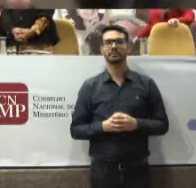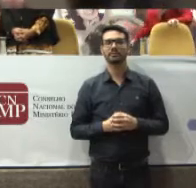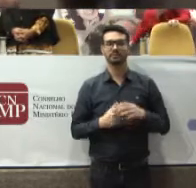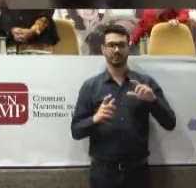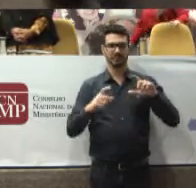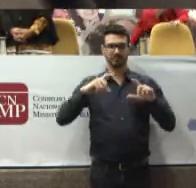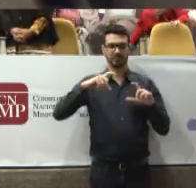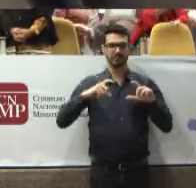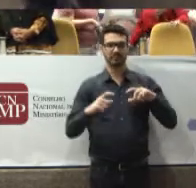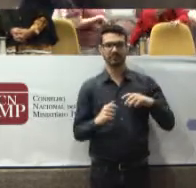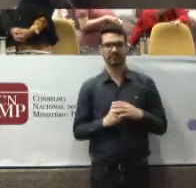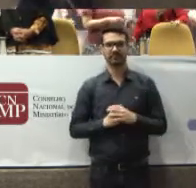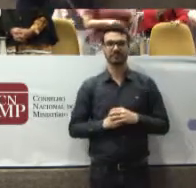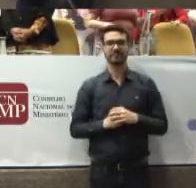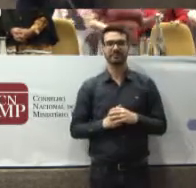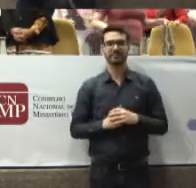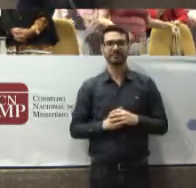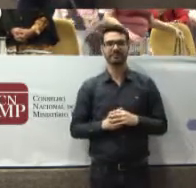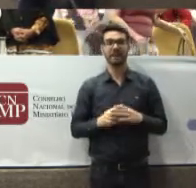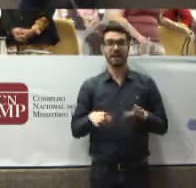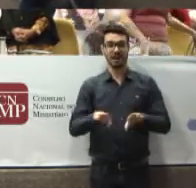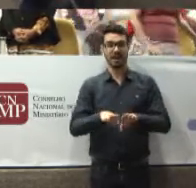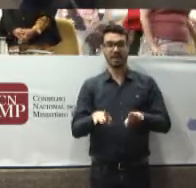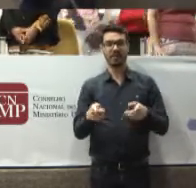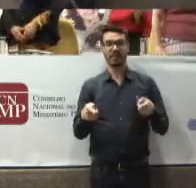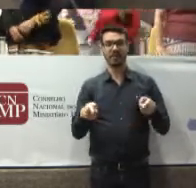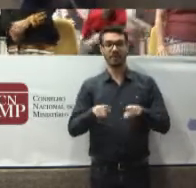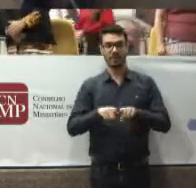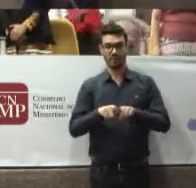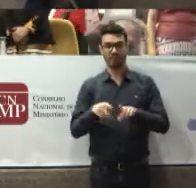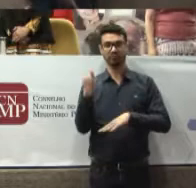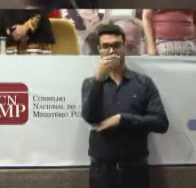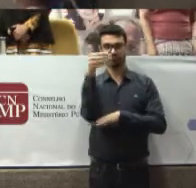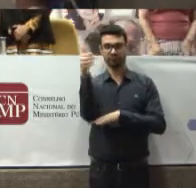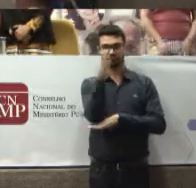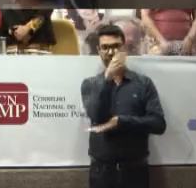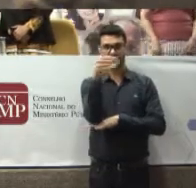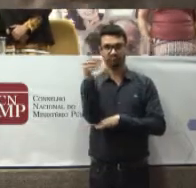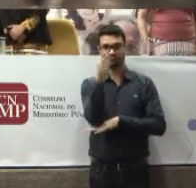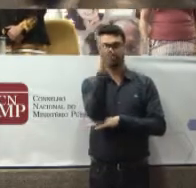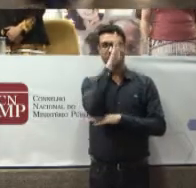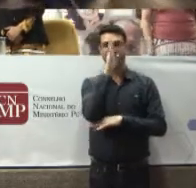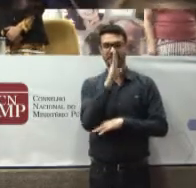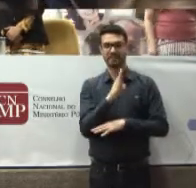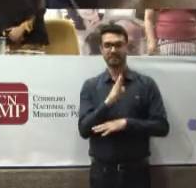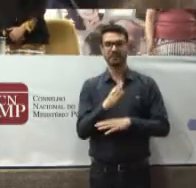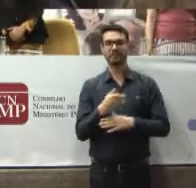Convidamos a todos em posição de respeito para entoarmos o hino nacional brasileiro.